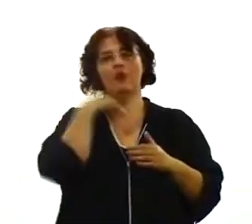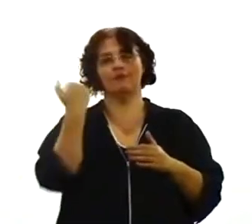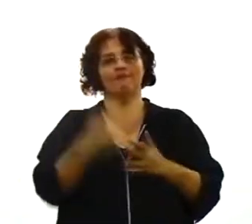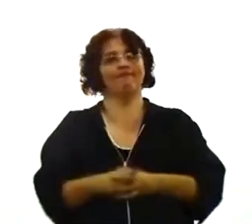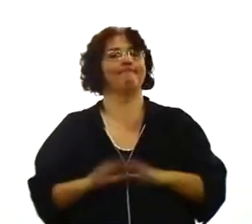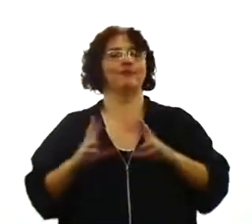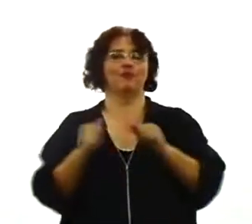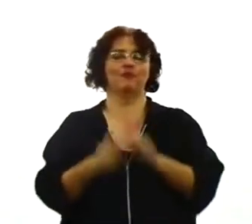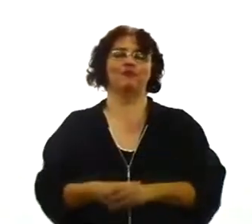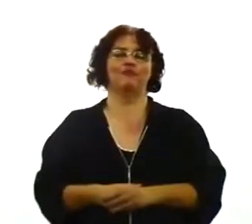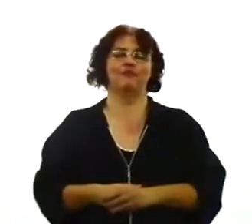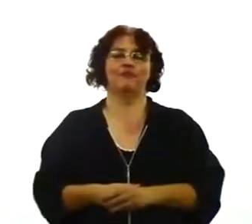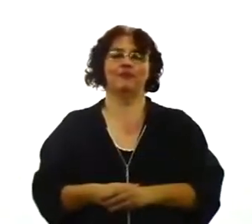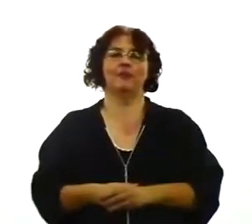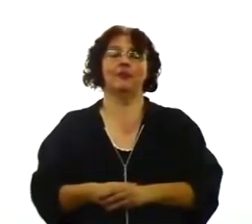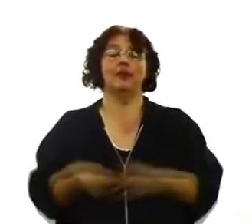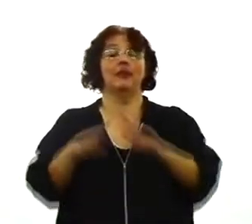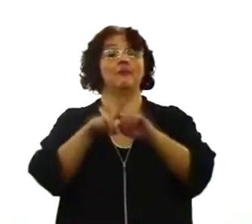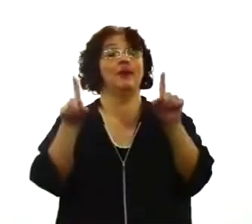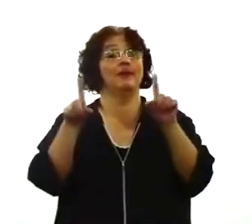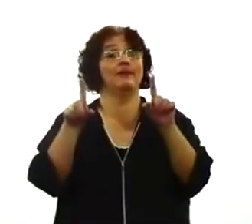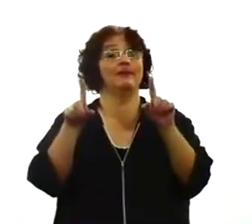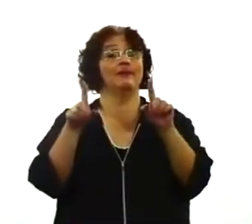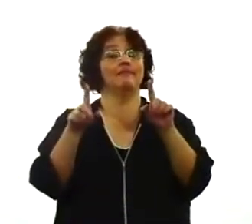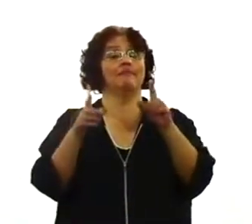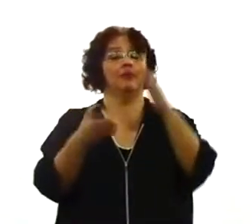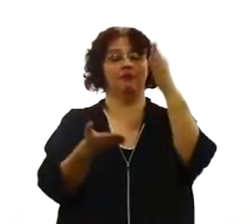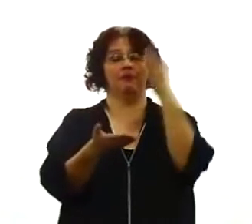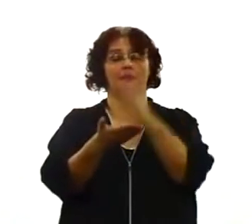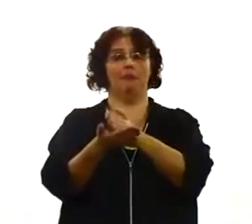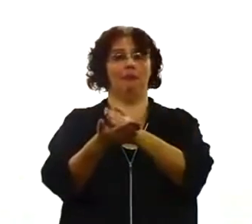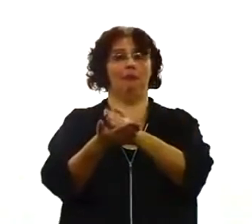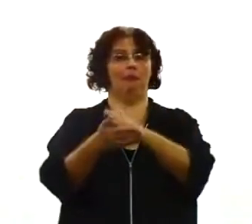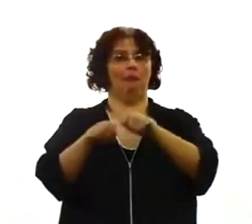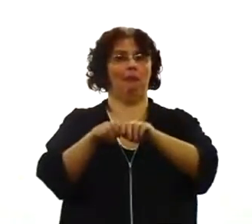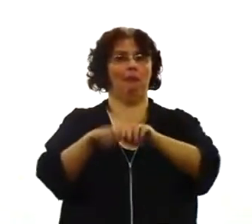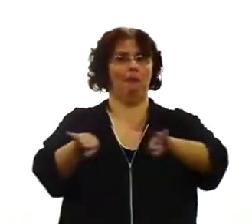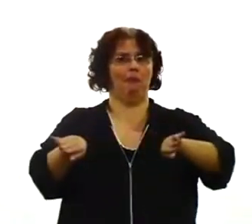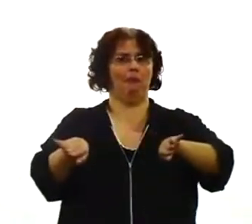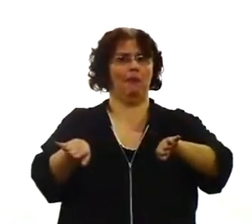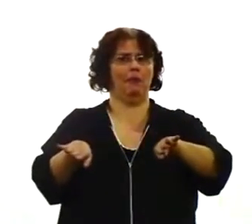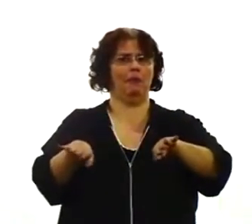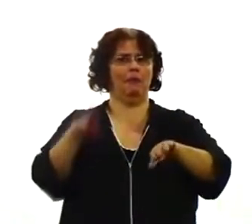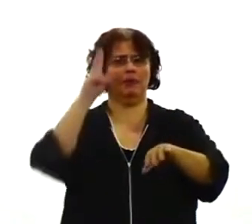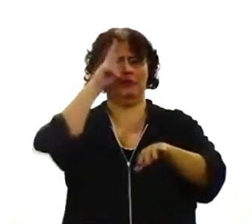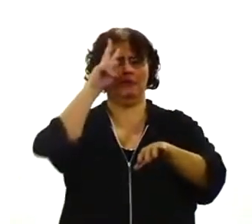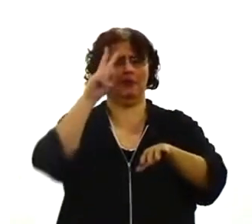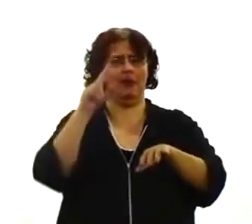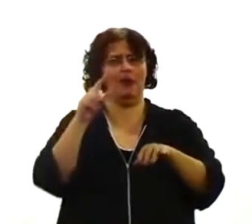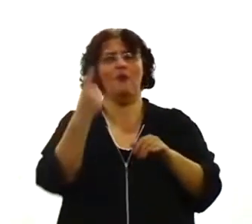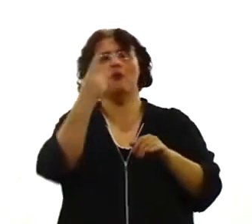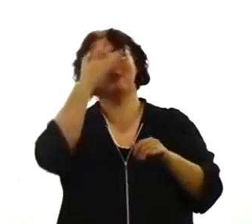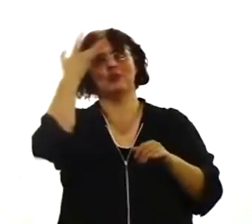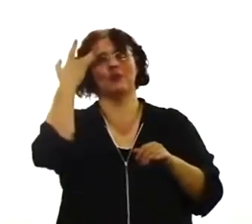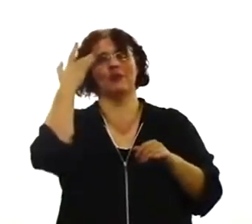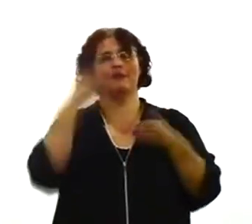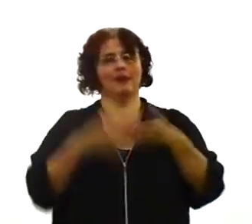história. Alguém nasceu e não pecou. Quem é? O filho de Deus.